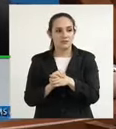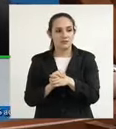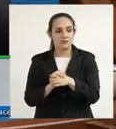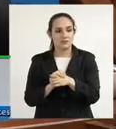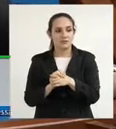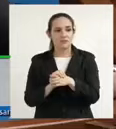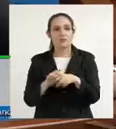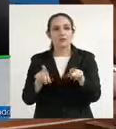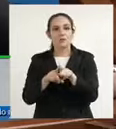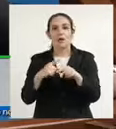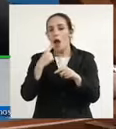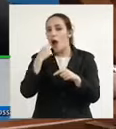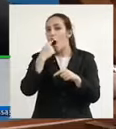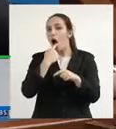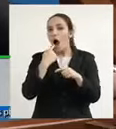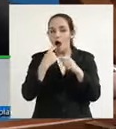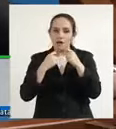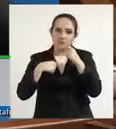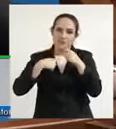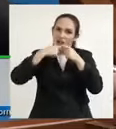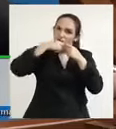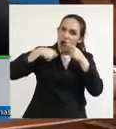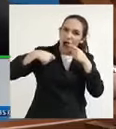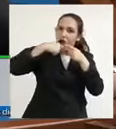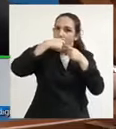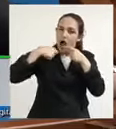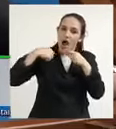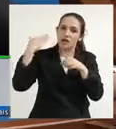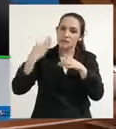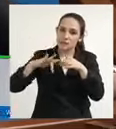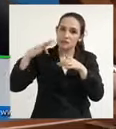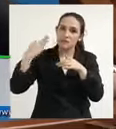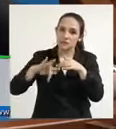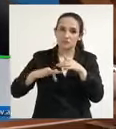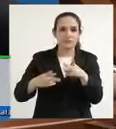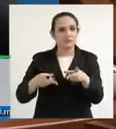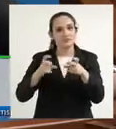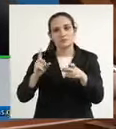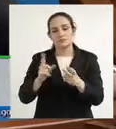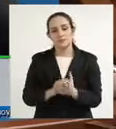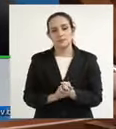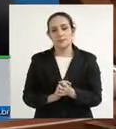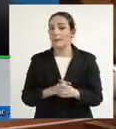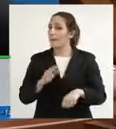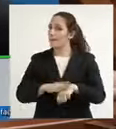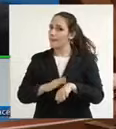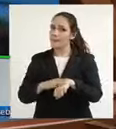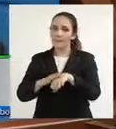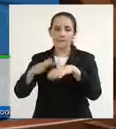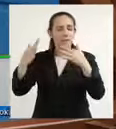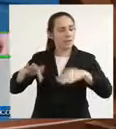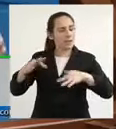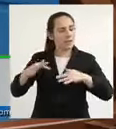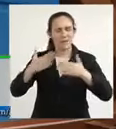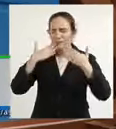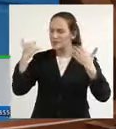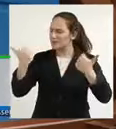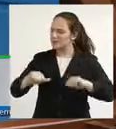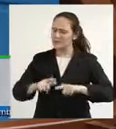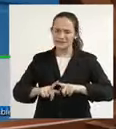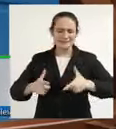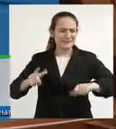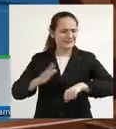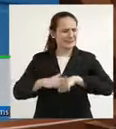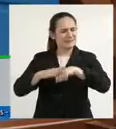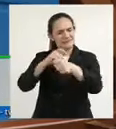da boca, para que não se perceba. E, cada dia a mais, isso está aumentando. E, em